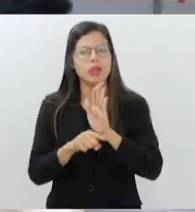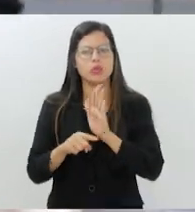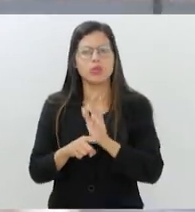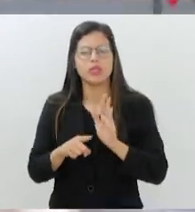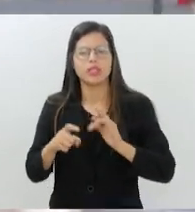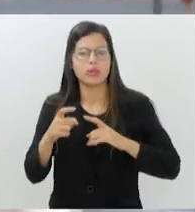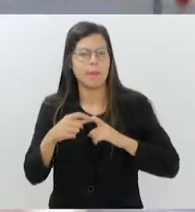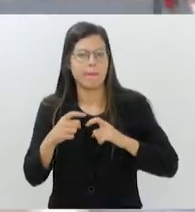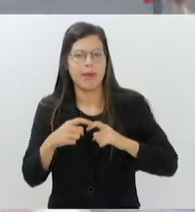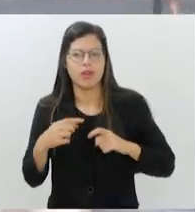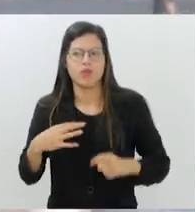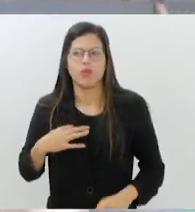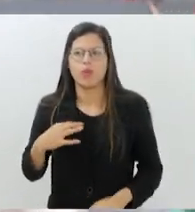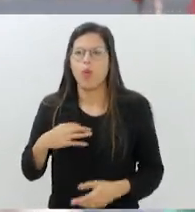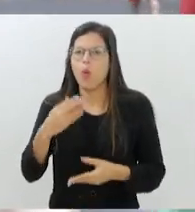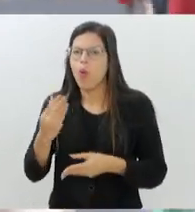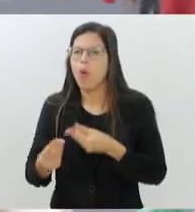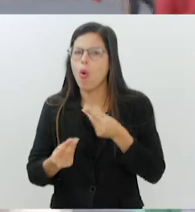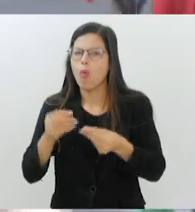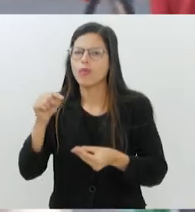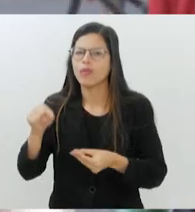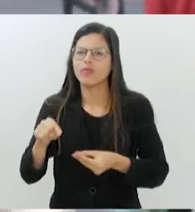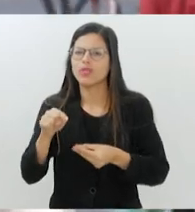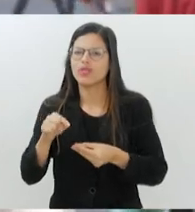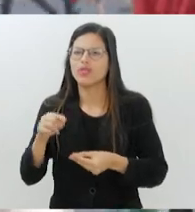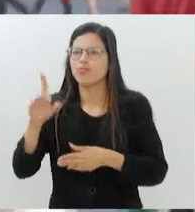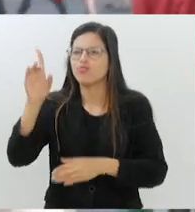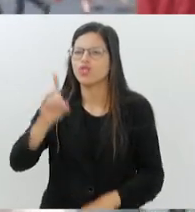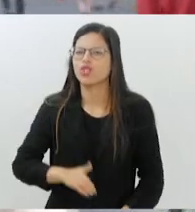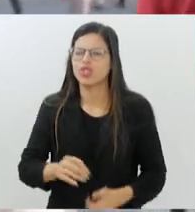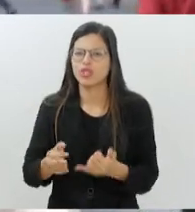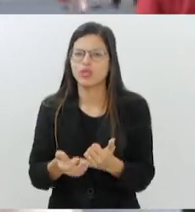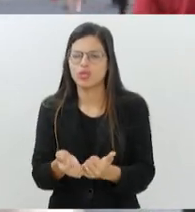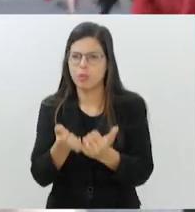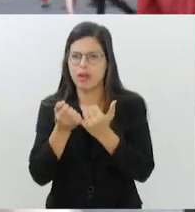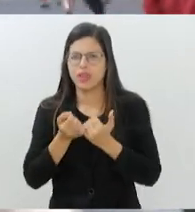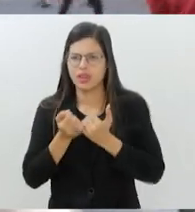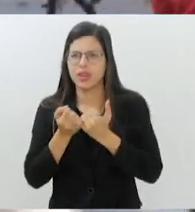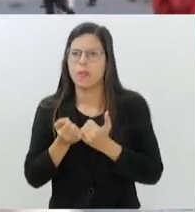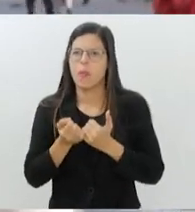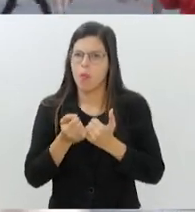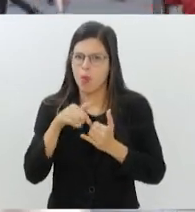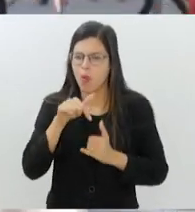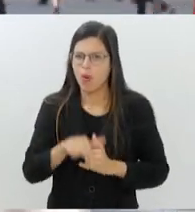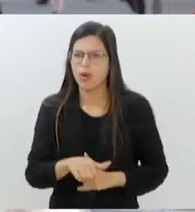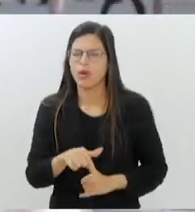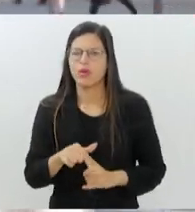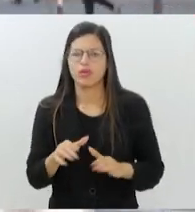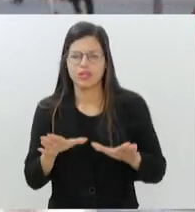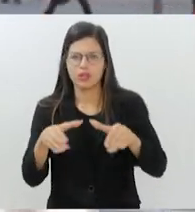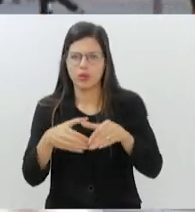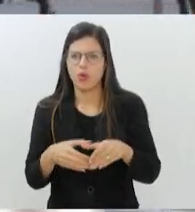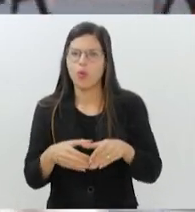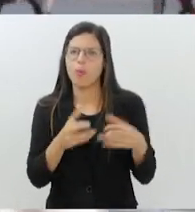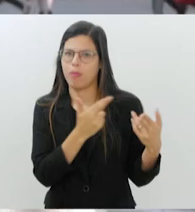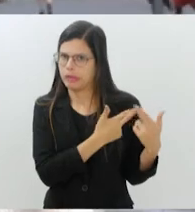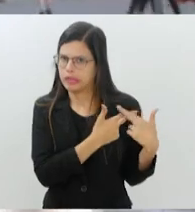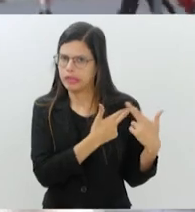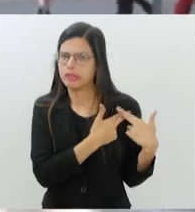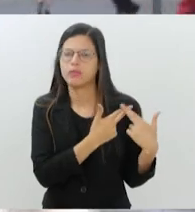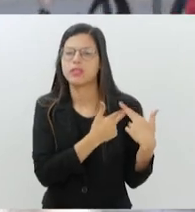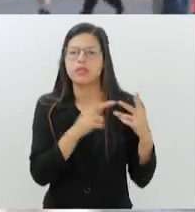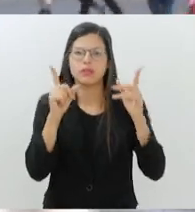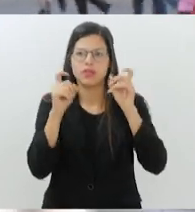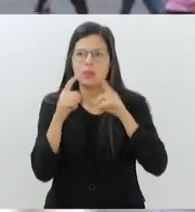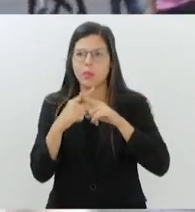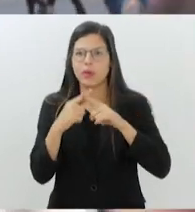Como o senhor se tornou o mordomo dos prédios, o diretor de patrimônio dessa irmandade, uma incumbência muito grande também, devido à quantidade de imóveis espalhados aí,